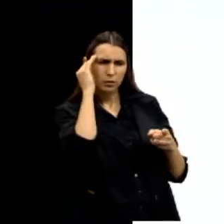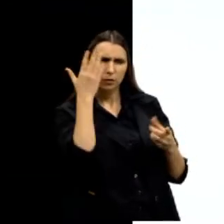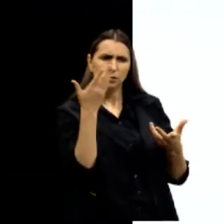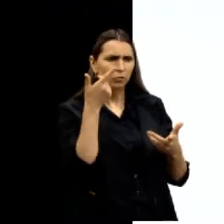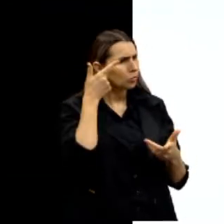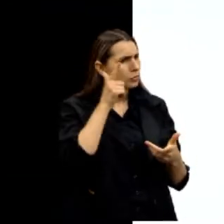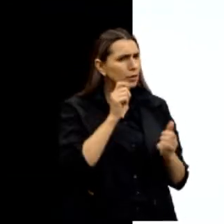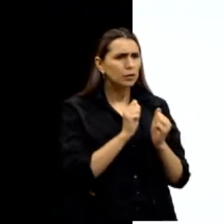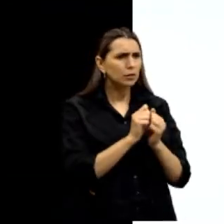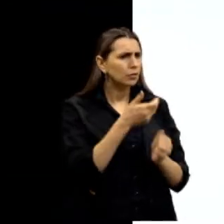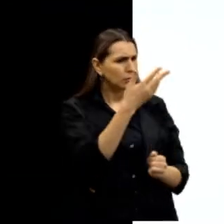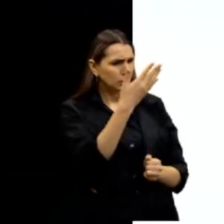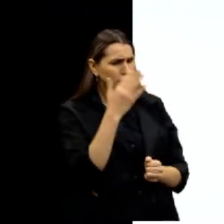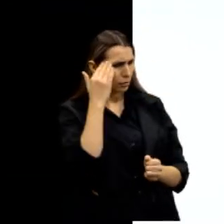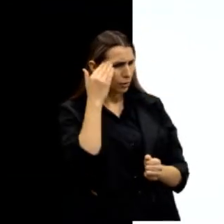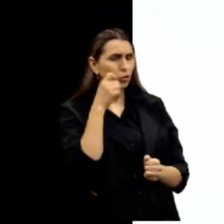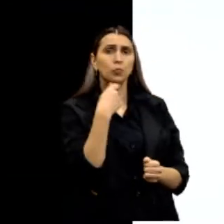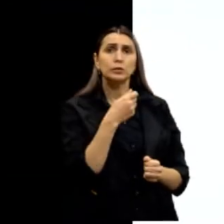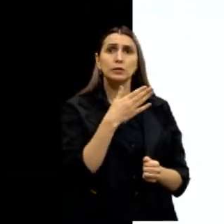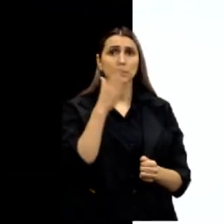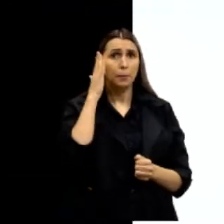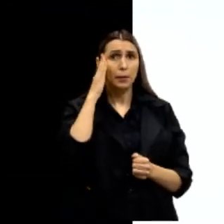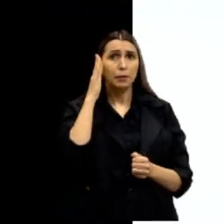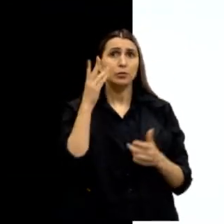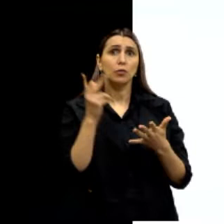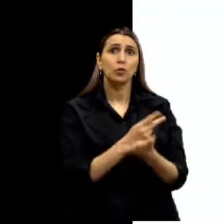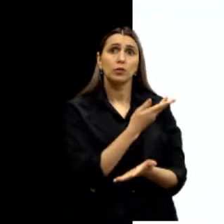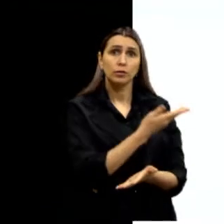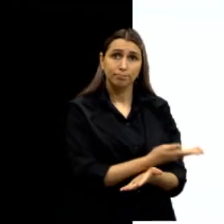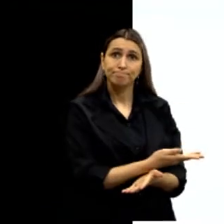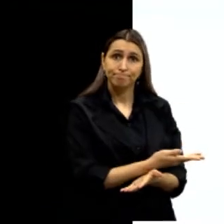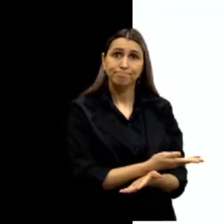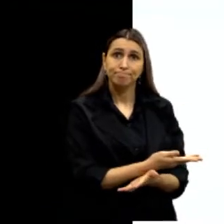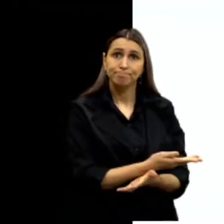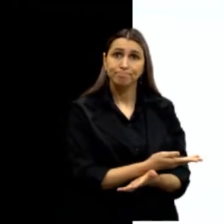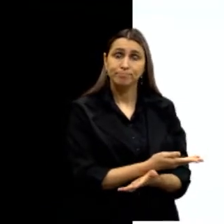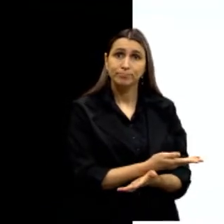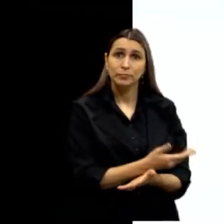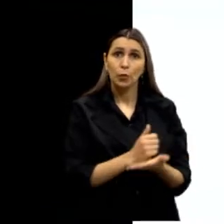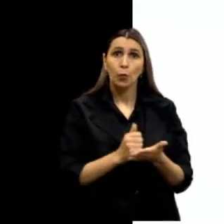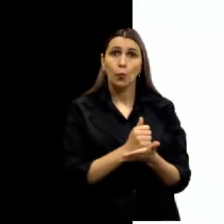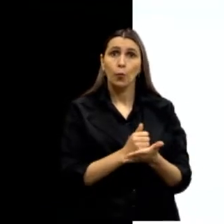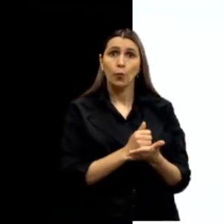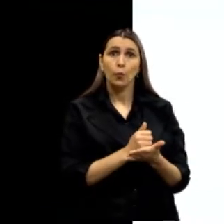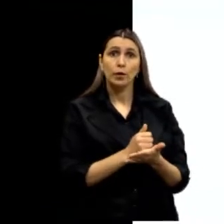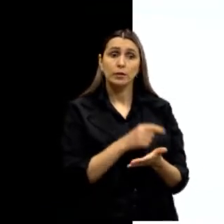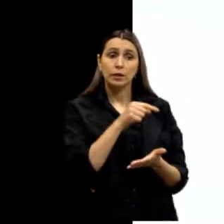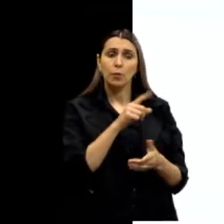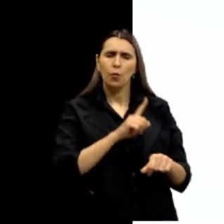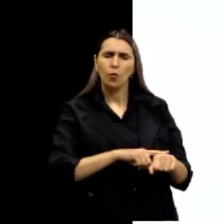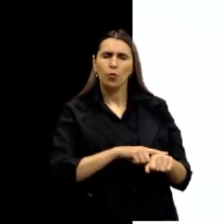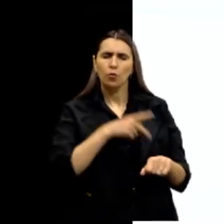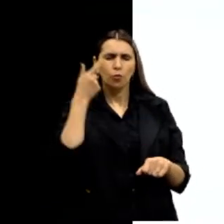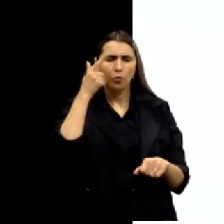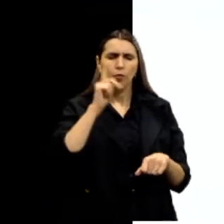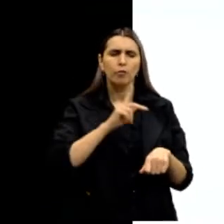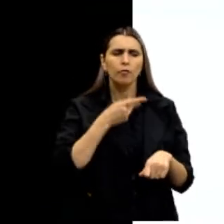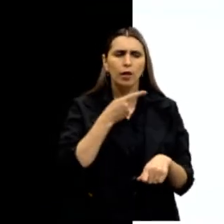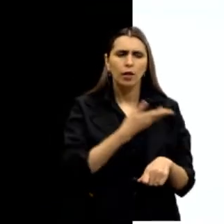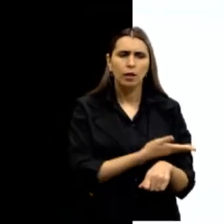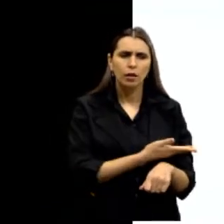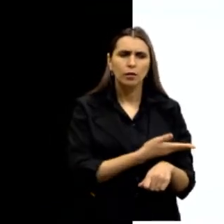não consegue acompanhar, você precisa saber o que está acontecendo, então, a partir daquele momento, você consegue falar, ou seja,